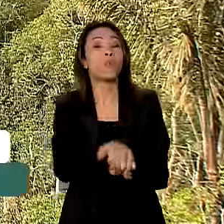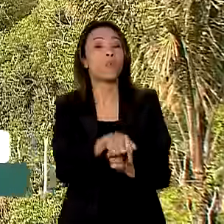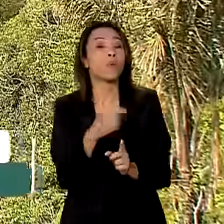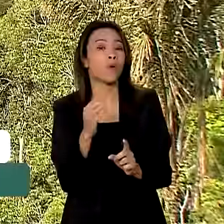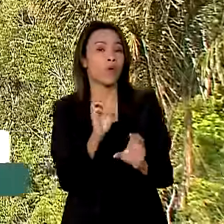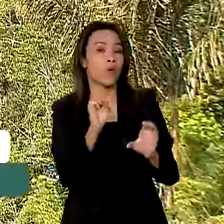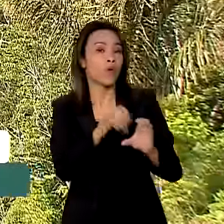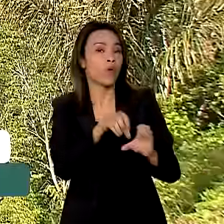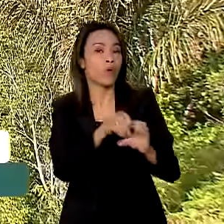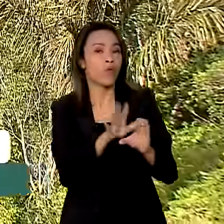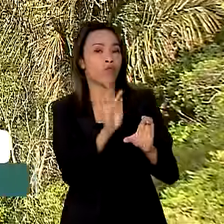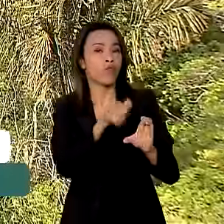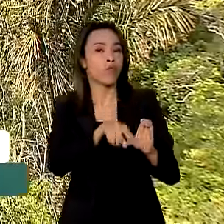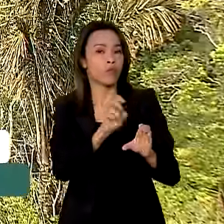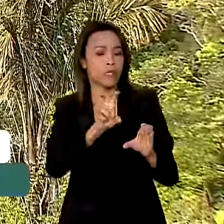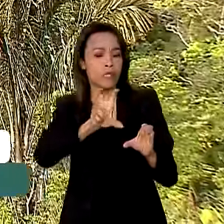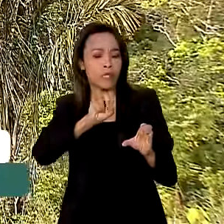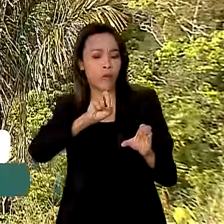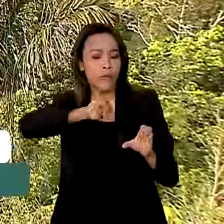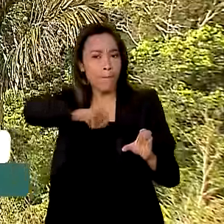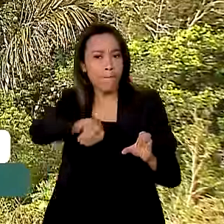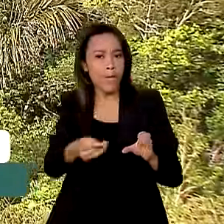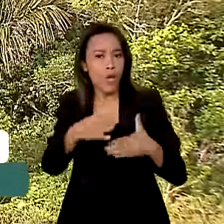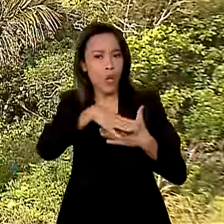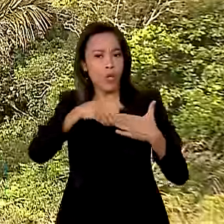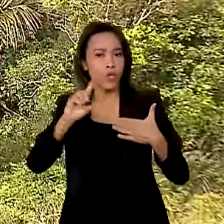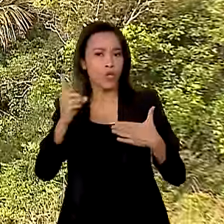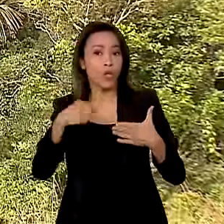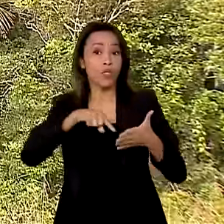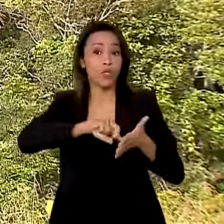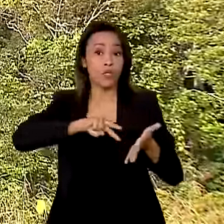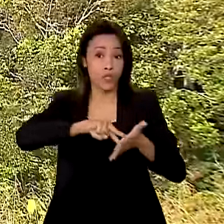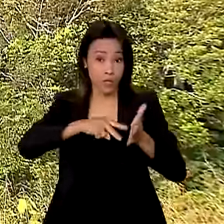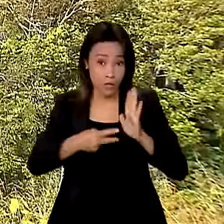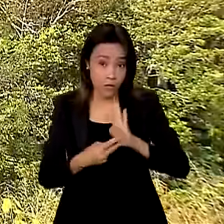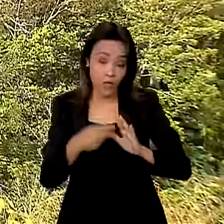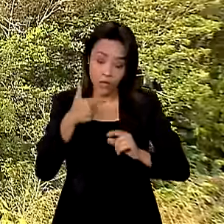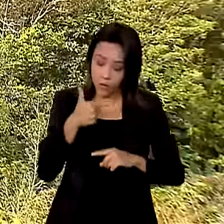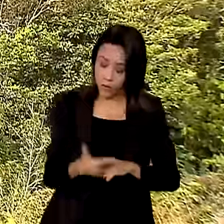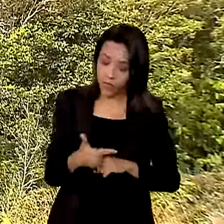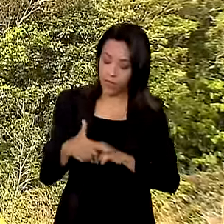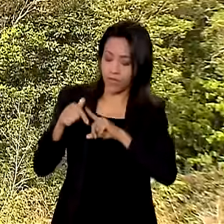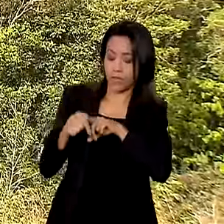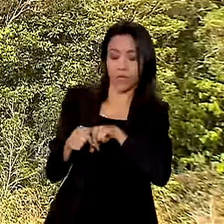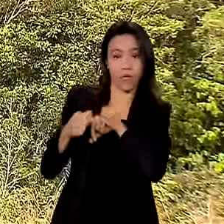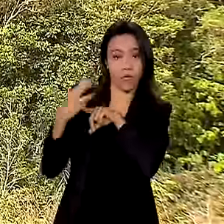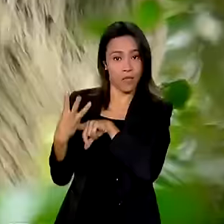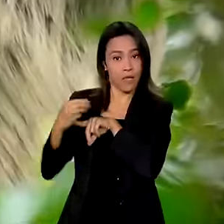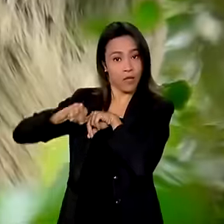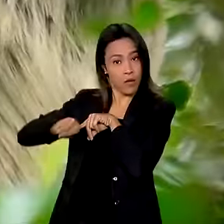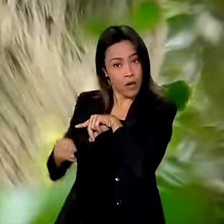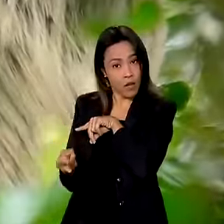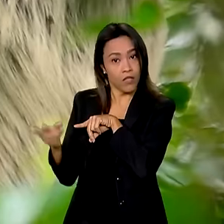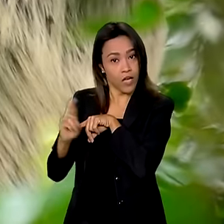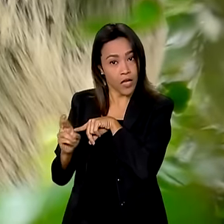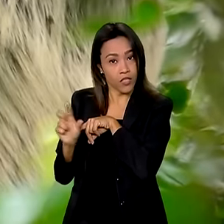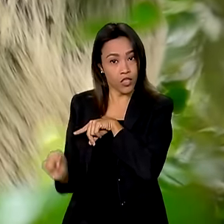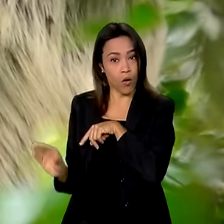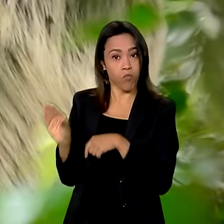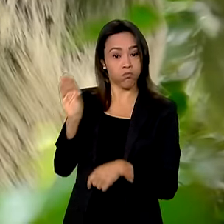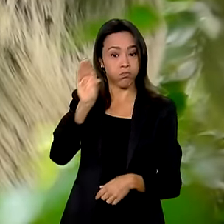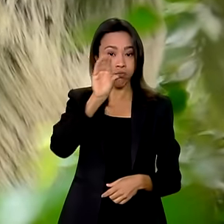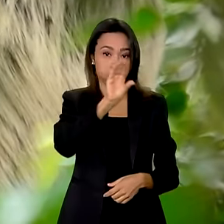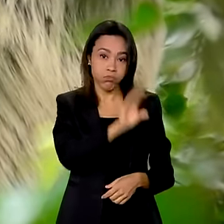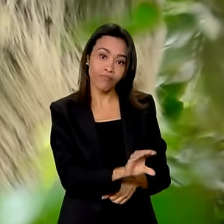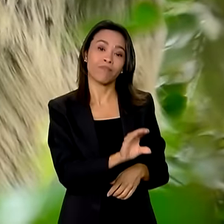Social 50 milhões de dólares, o equivalente a 273 milhões de reais para ser destinado